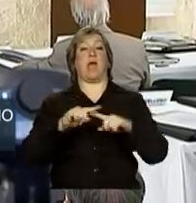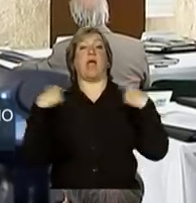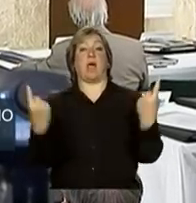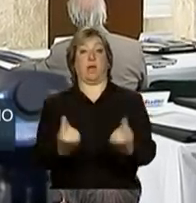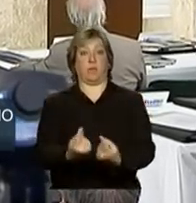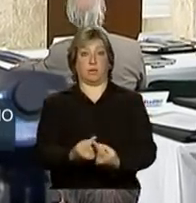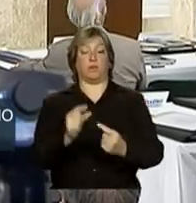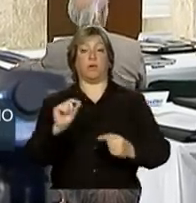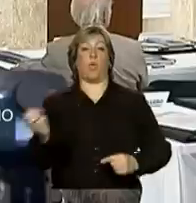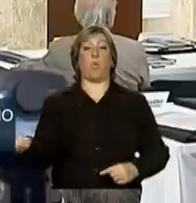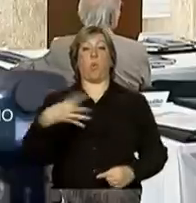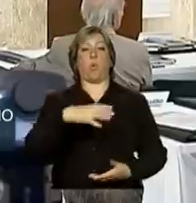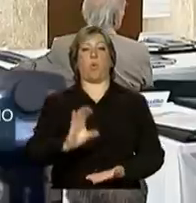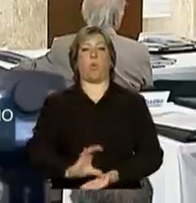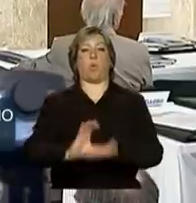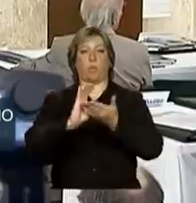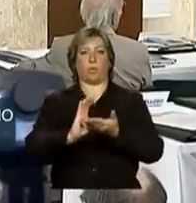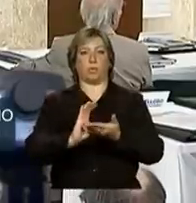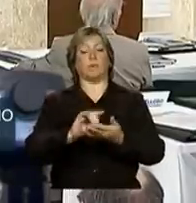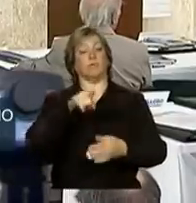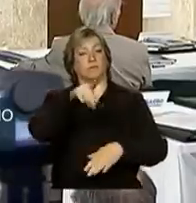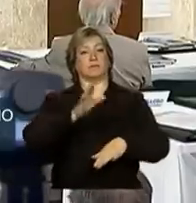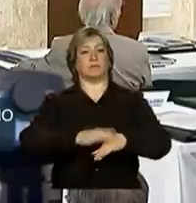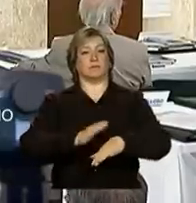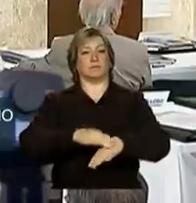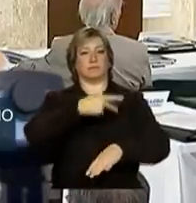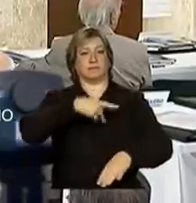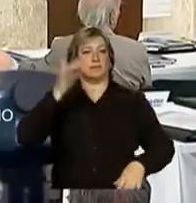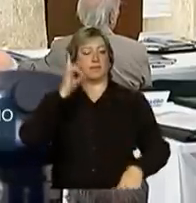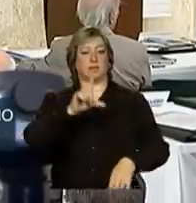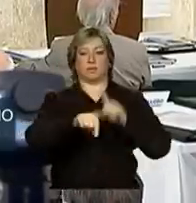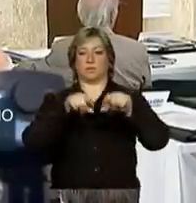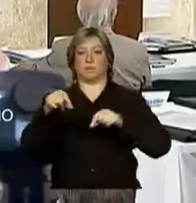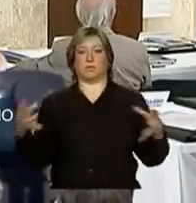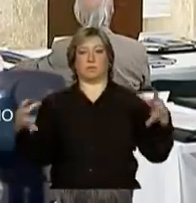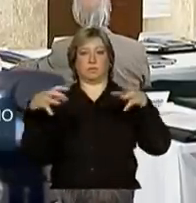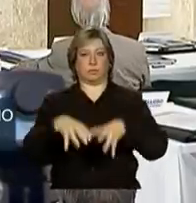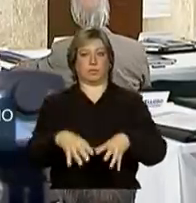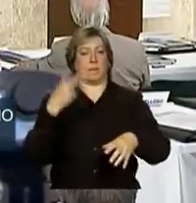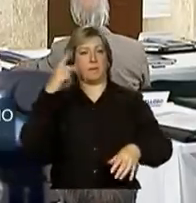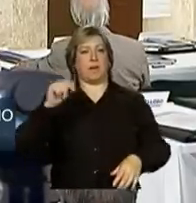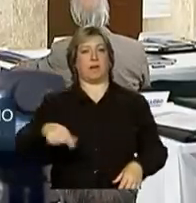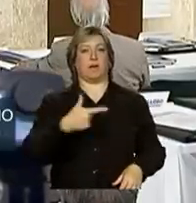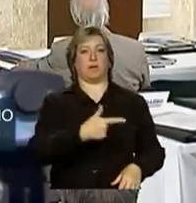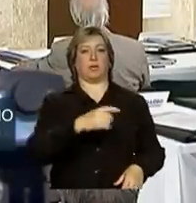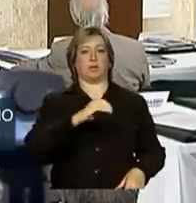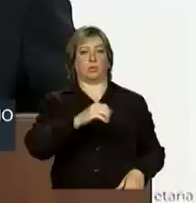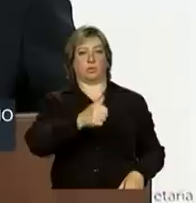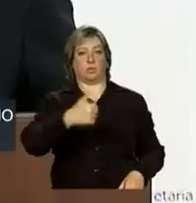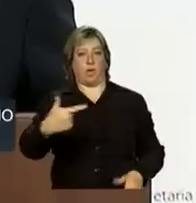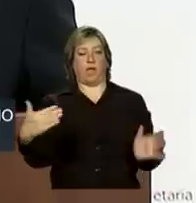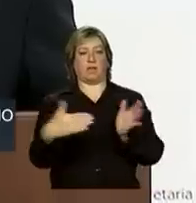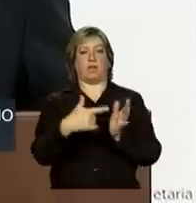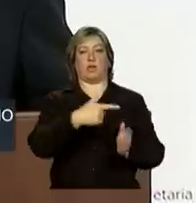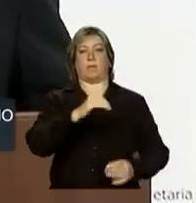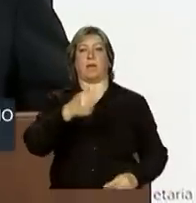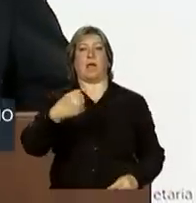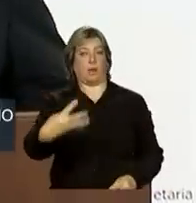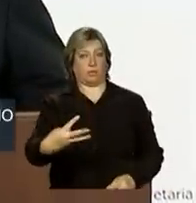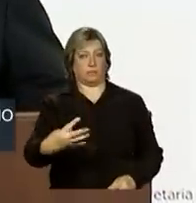novo Conselho nomeado por vossa excelência para o mandato 2012-2014.